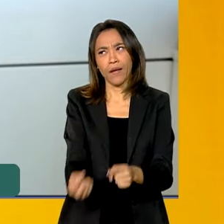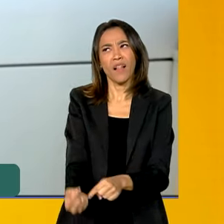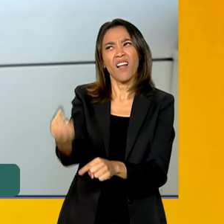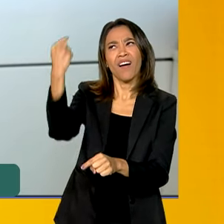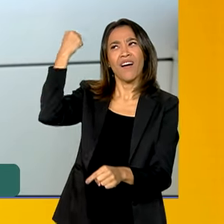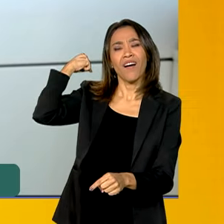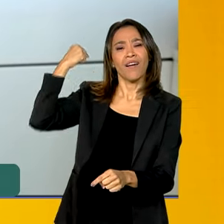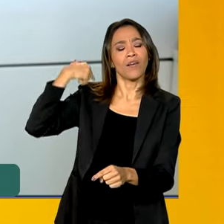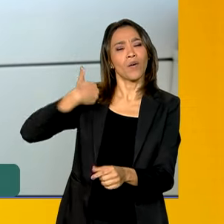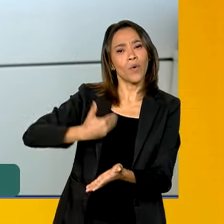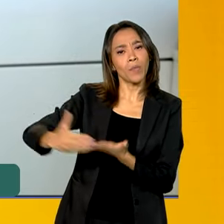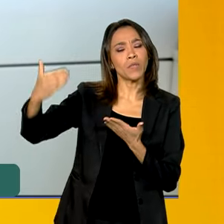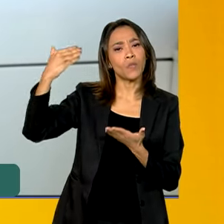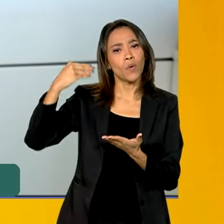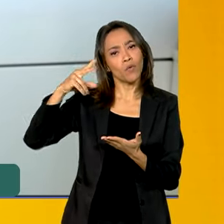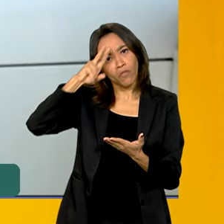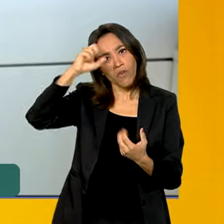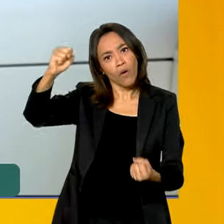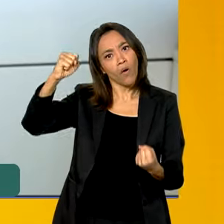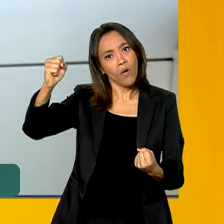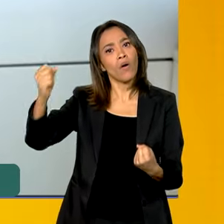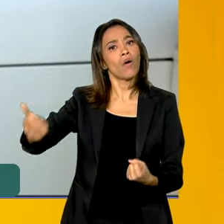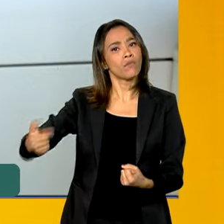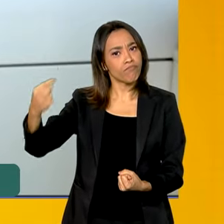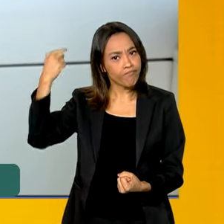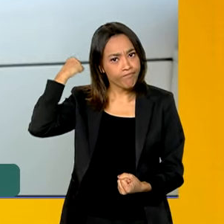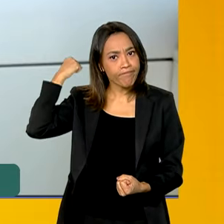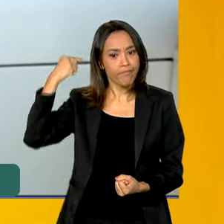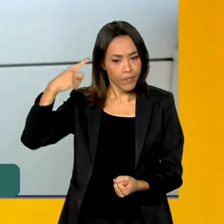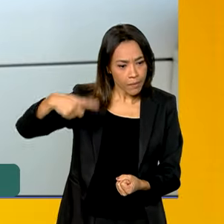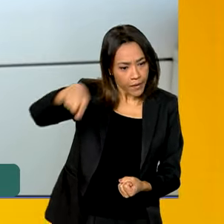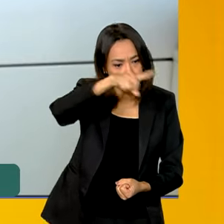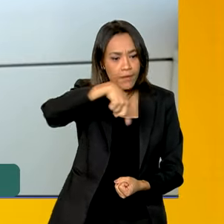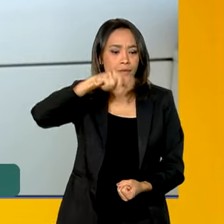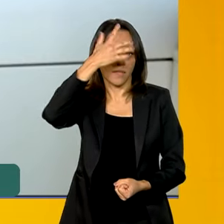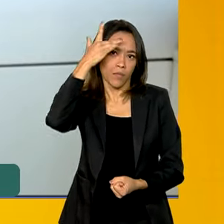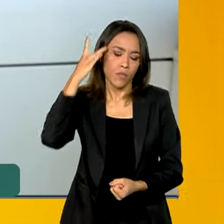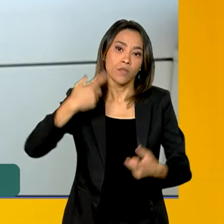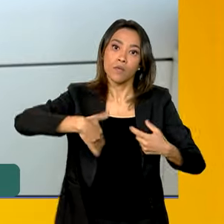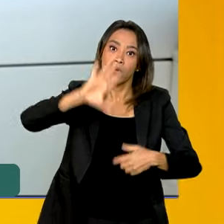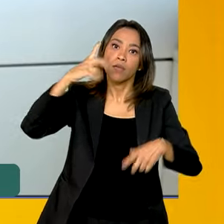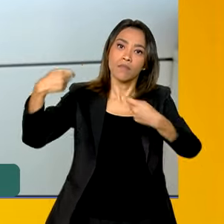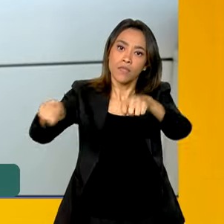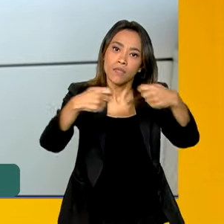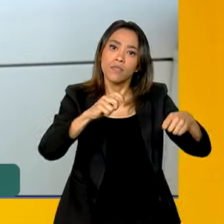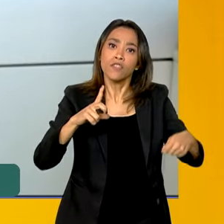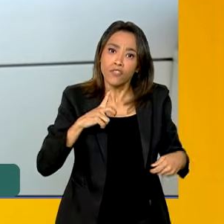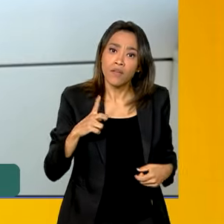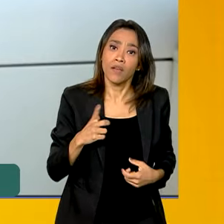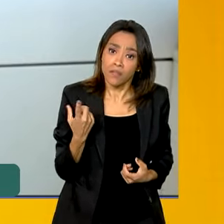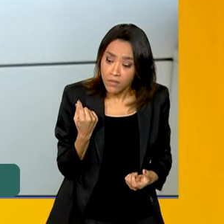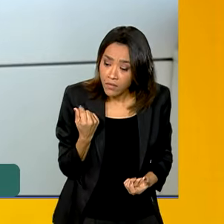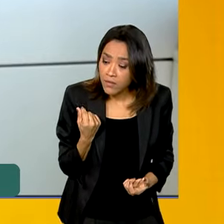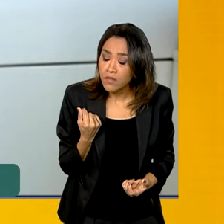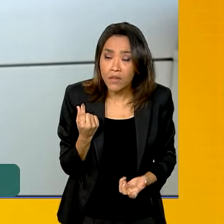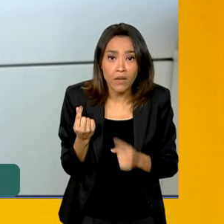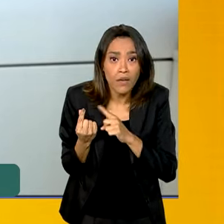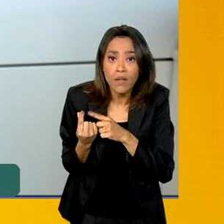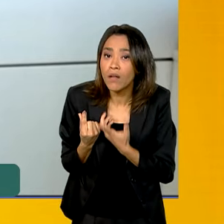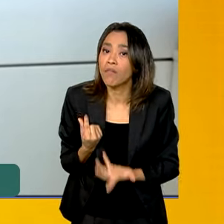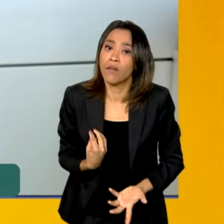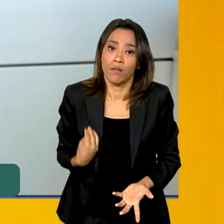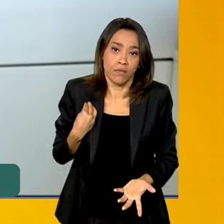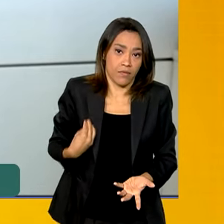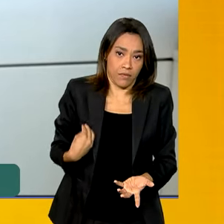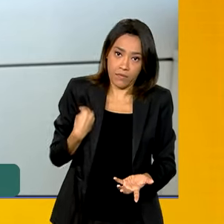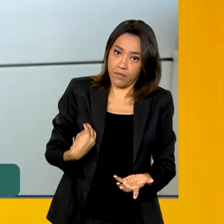muito forte de fazer com que essas pessoas que mais precisavam tivessem uma renda mínima de sobrevivência,